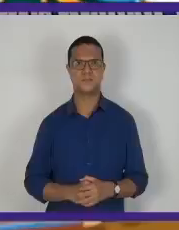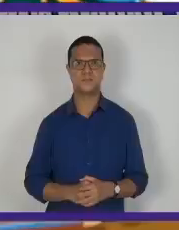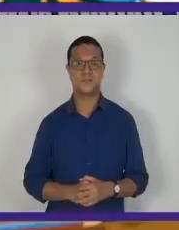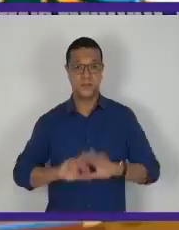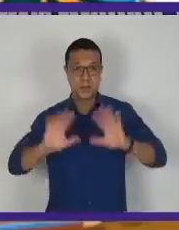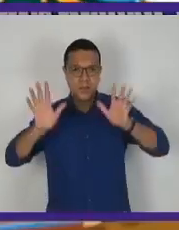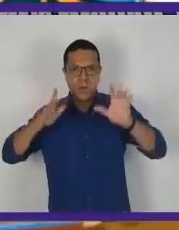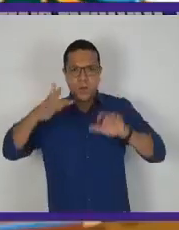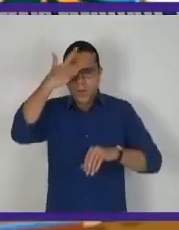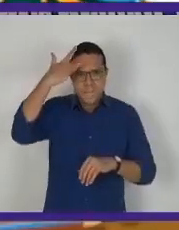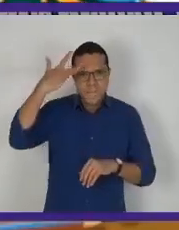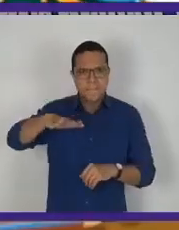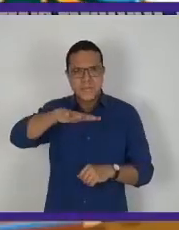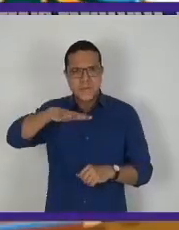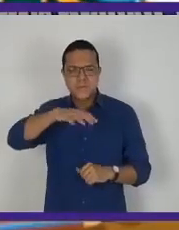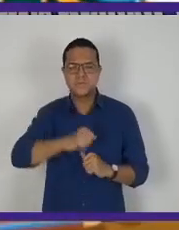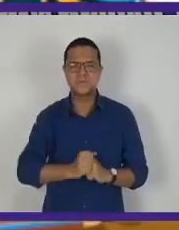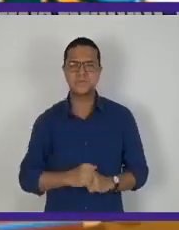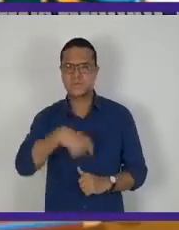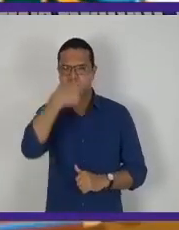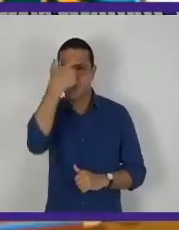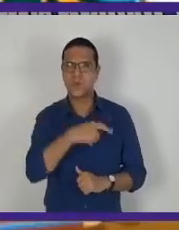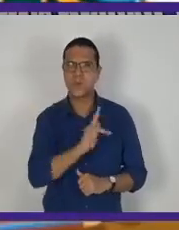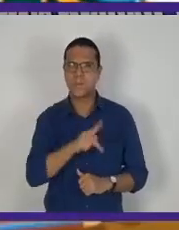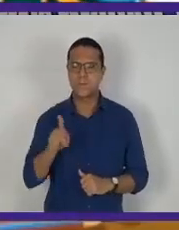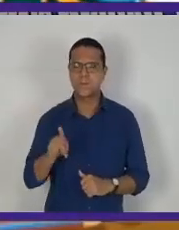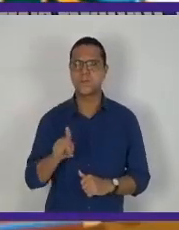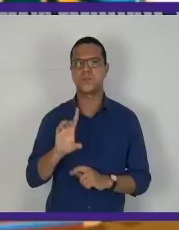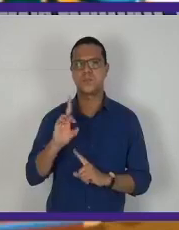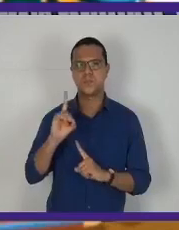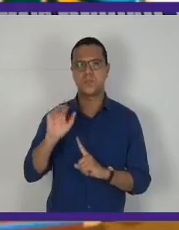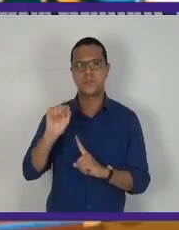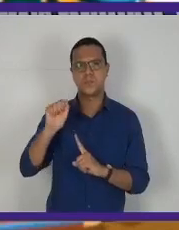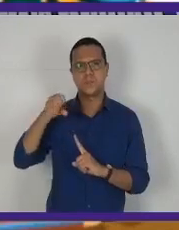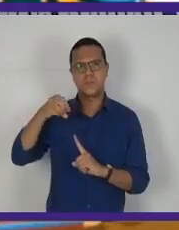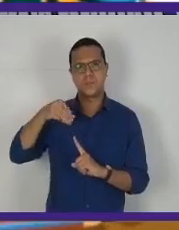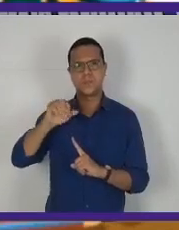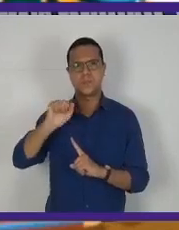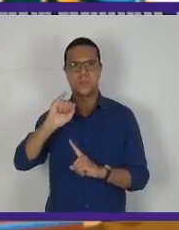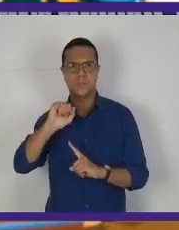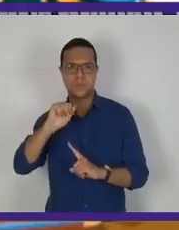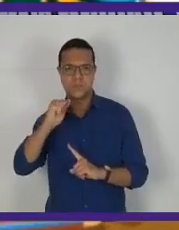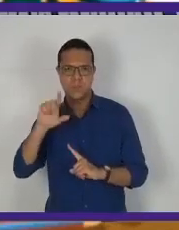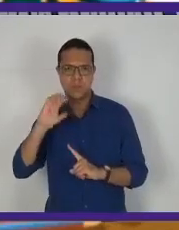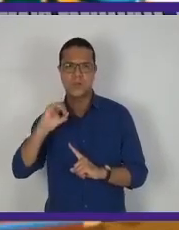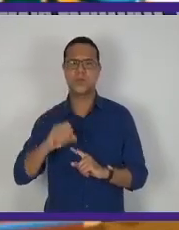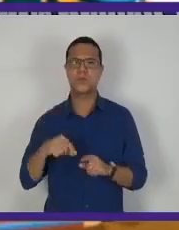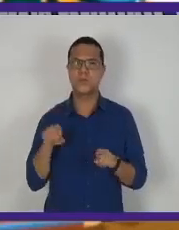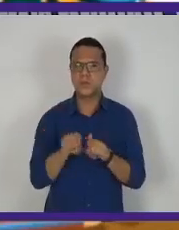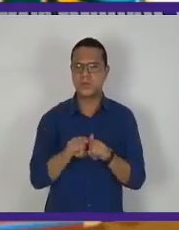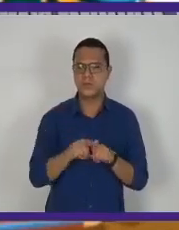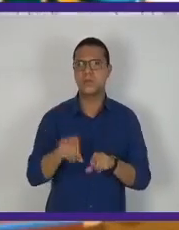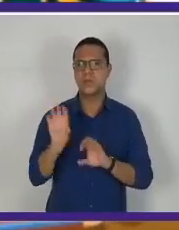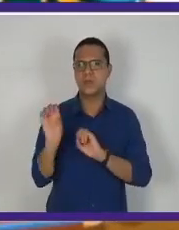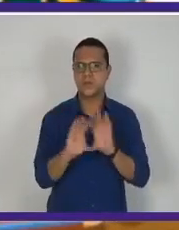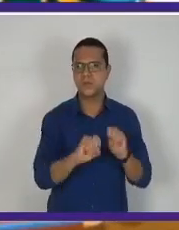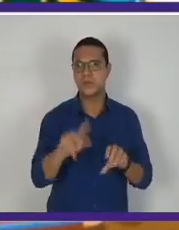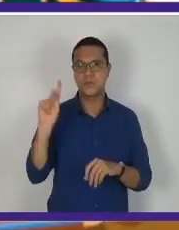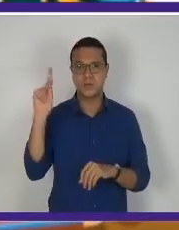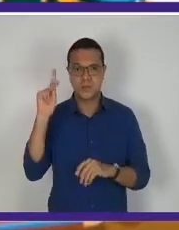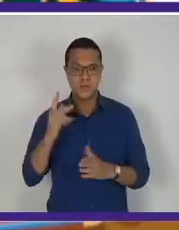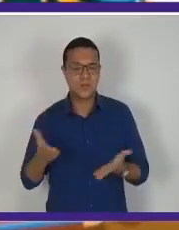Olá, pessoal! Eu sou o professor Damião Gomes, também trabalho História, e hoje